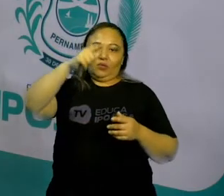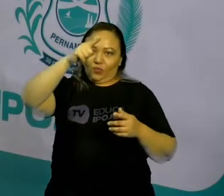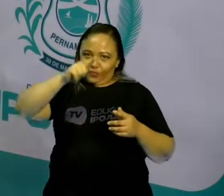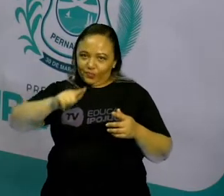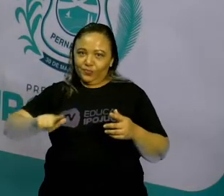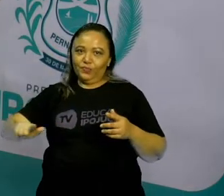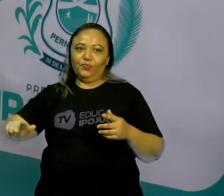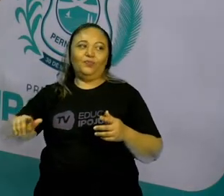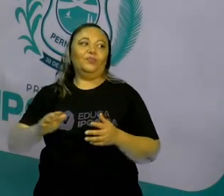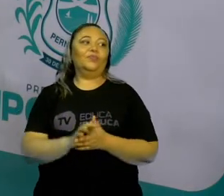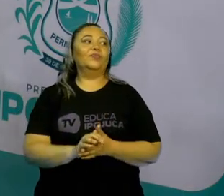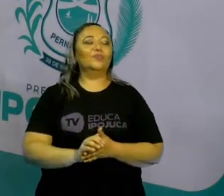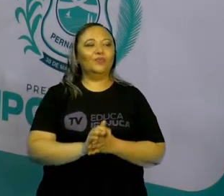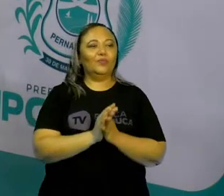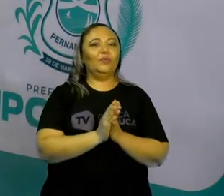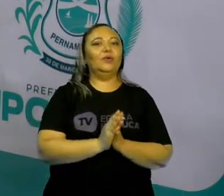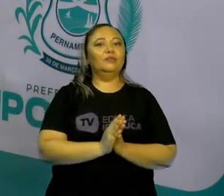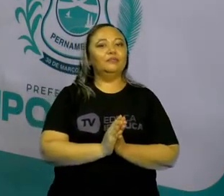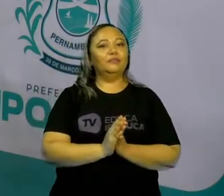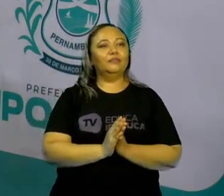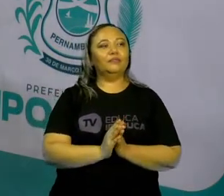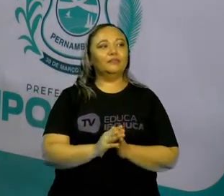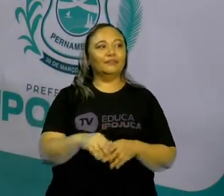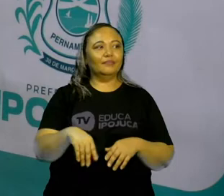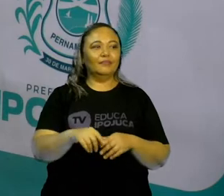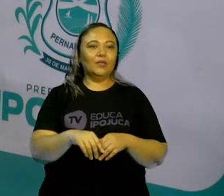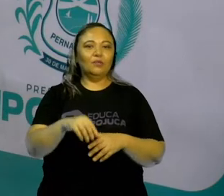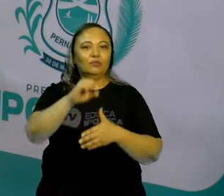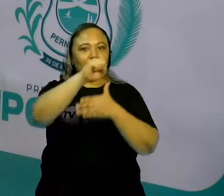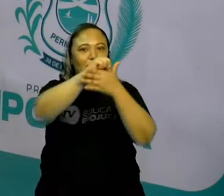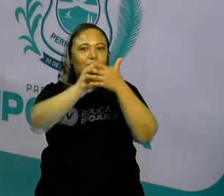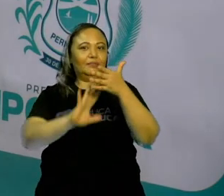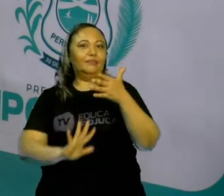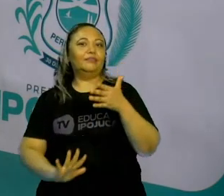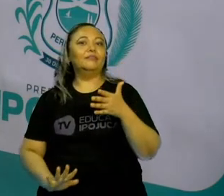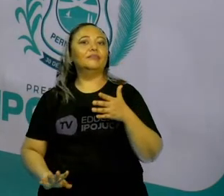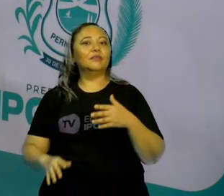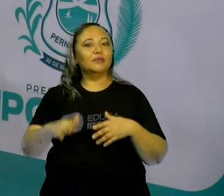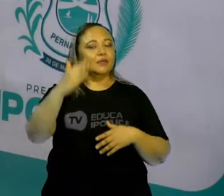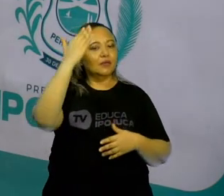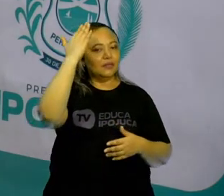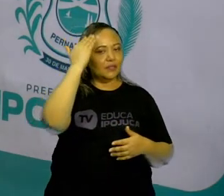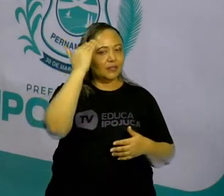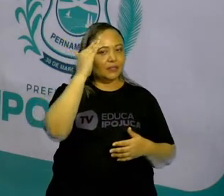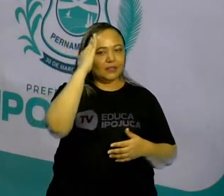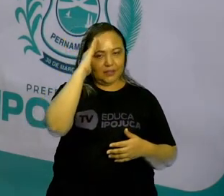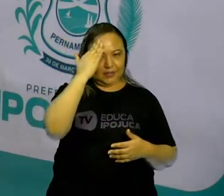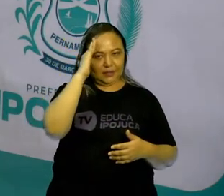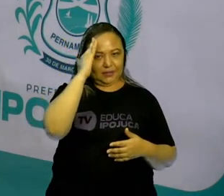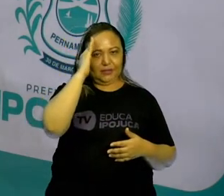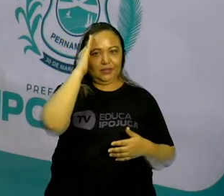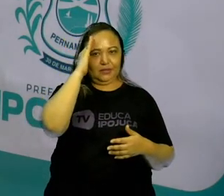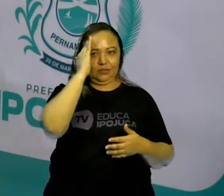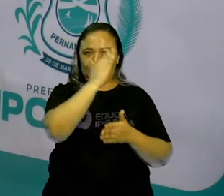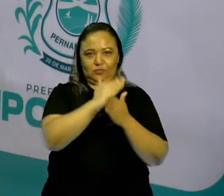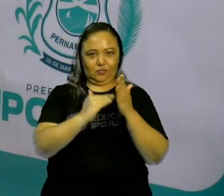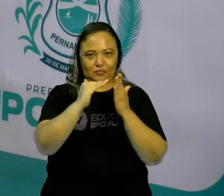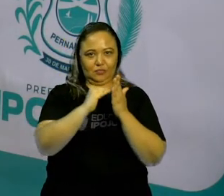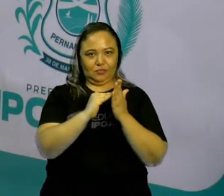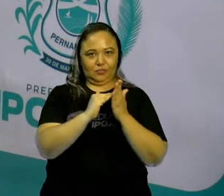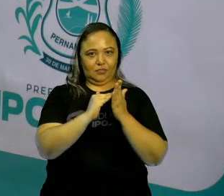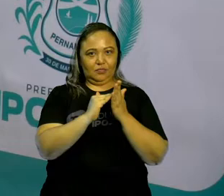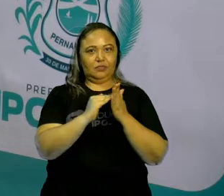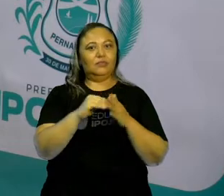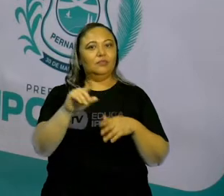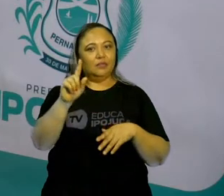o próximo ponto, que é o desafio. Eu quero saber se você entendeu direitinho todas as nossas perguntas.